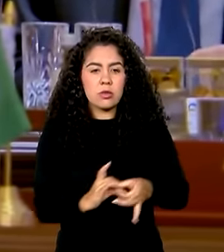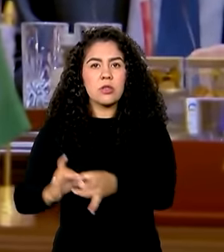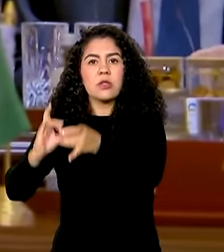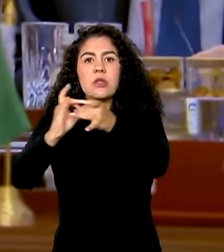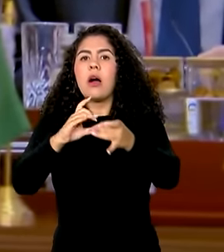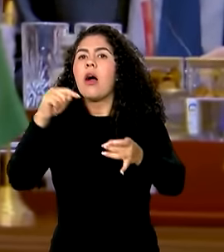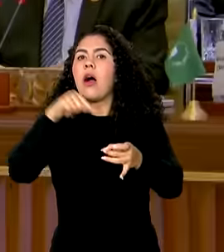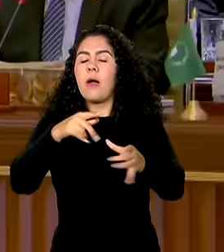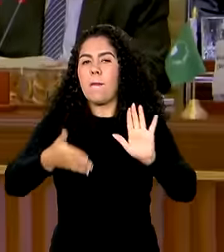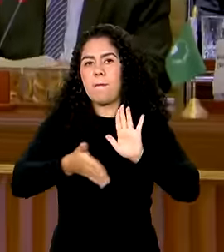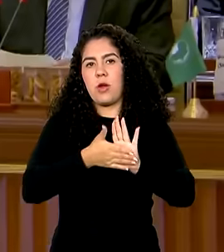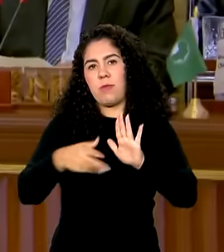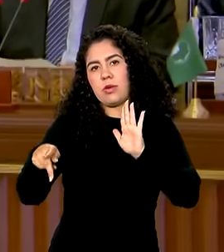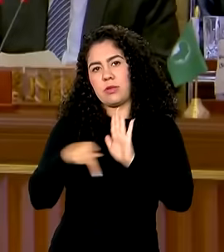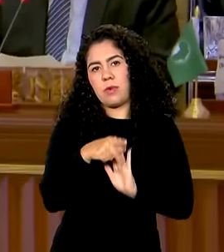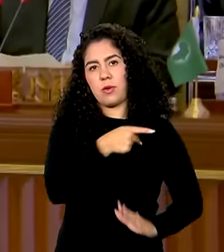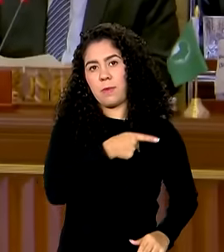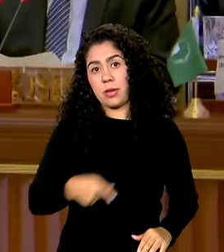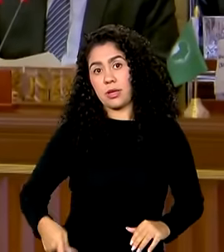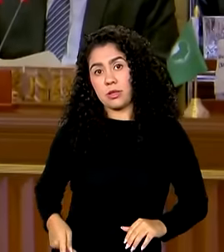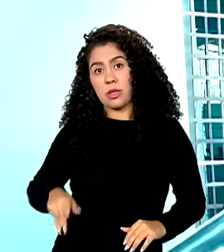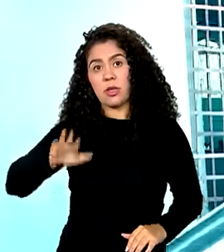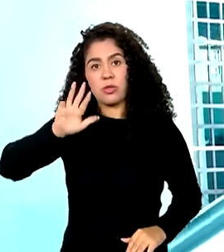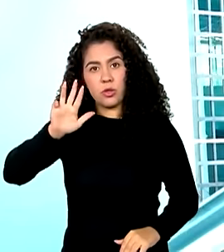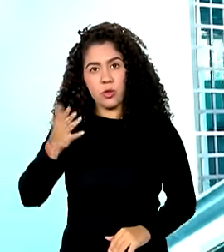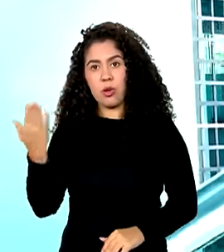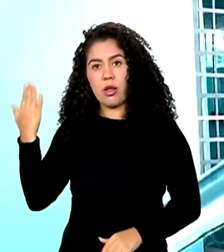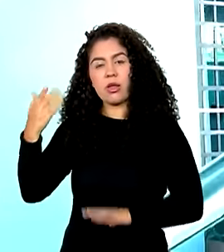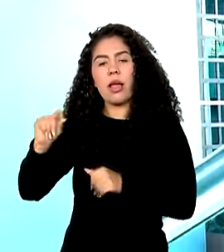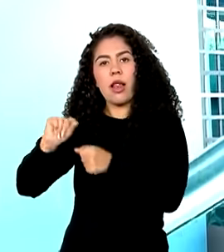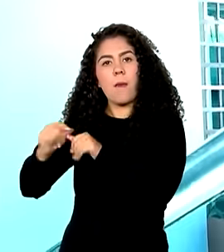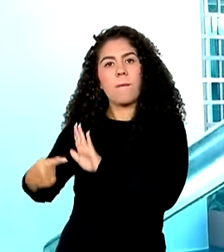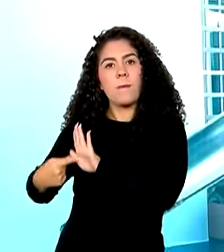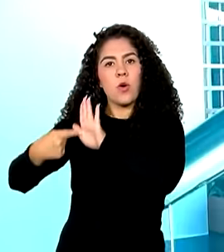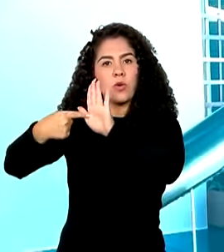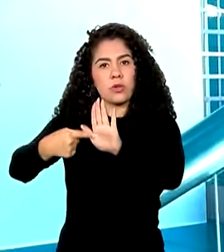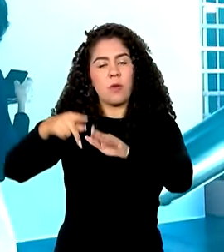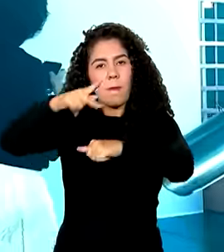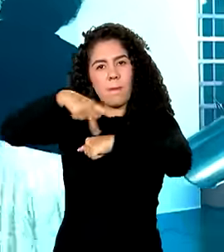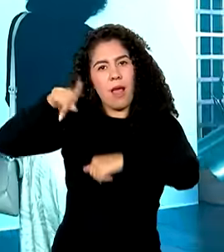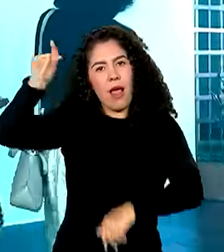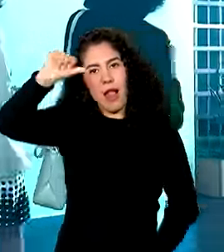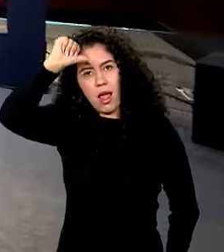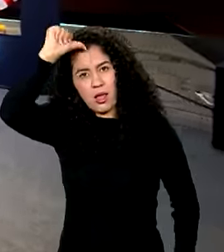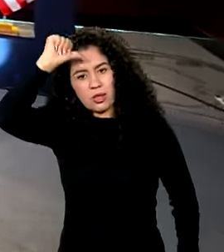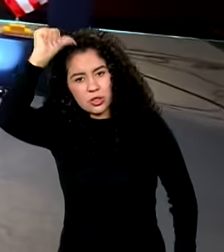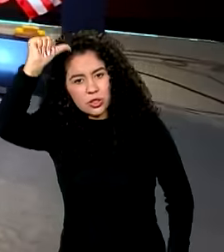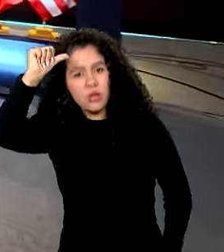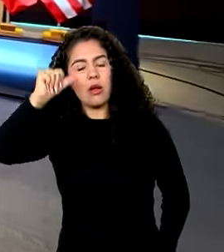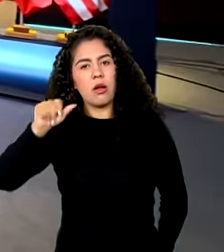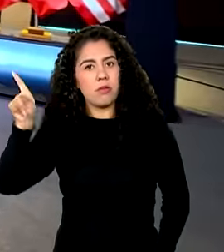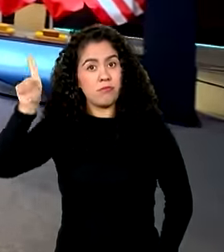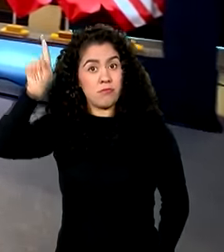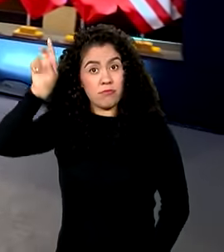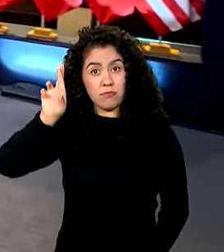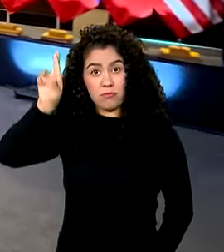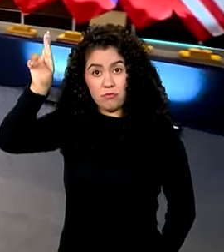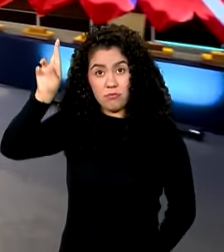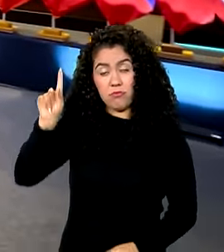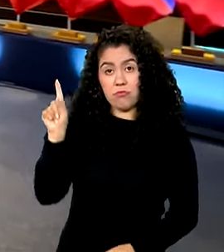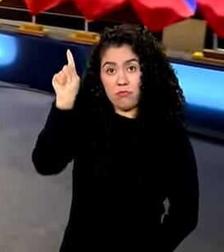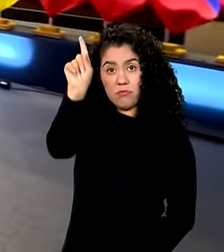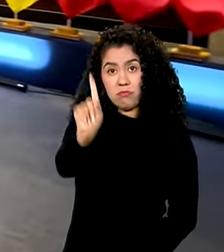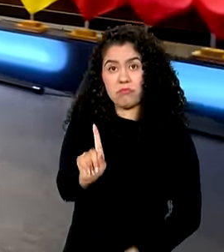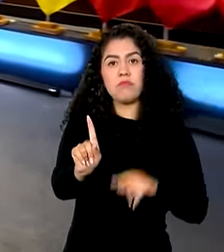apresentada no ano passado durante o G20 na Índia. Desde que assumiu a presidência do grupo, uma força-tarefa do governo